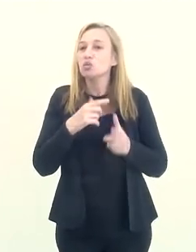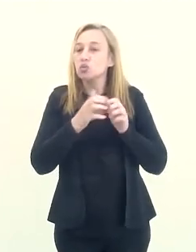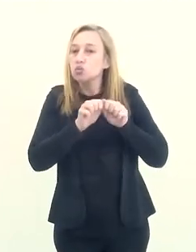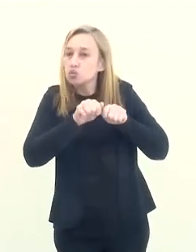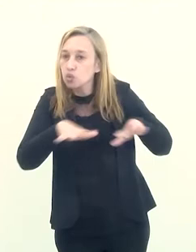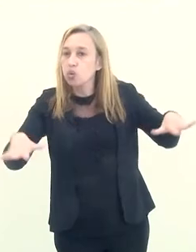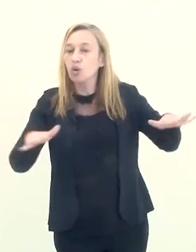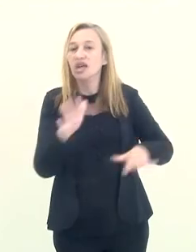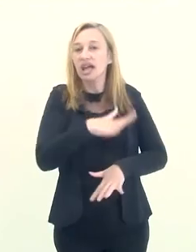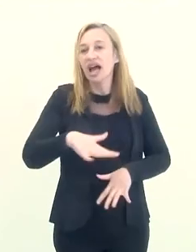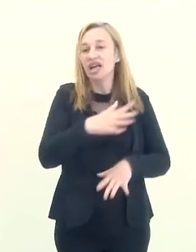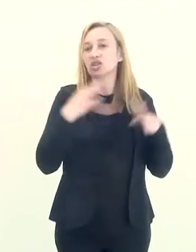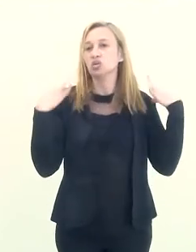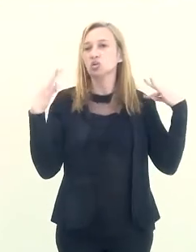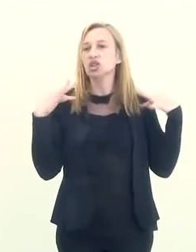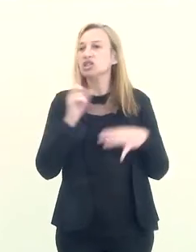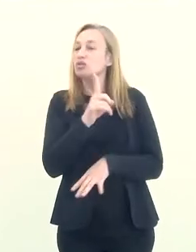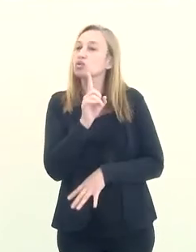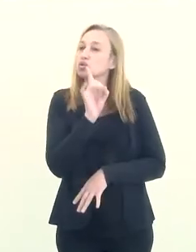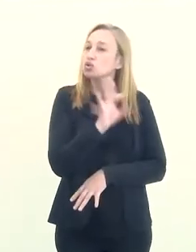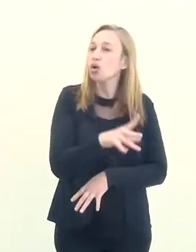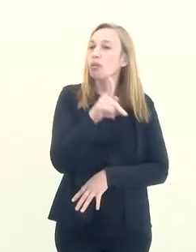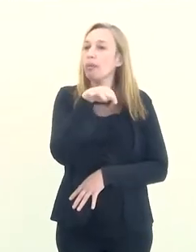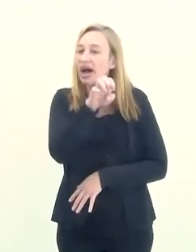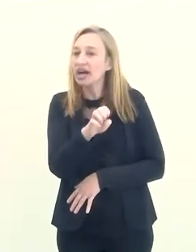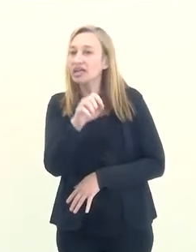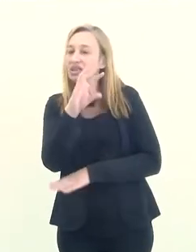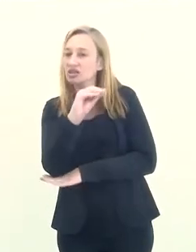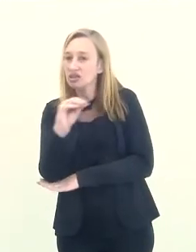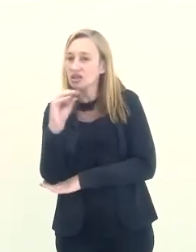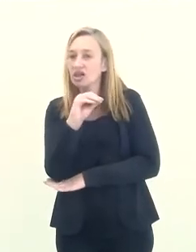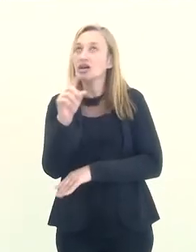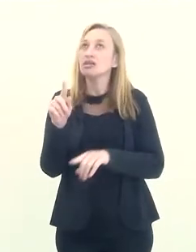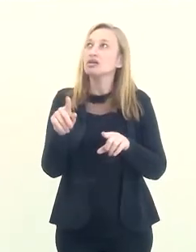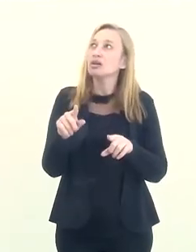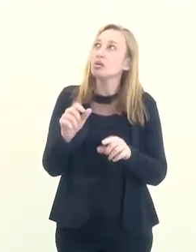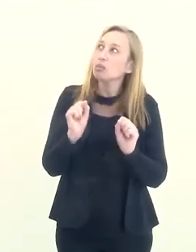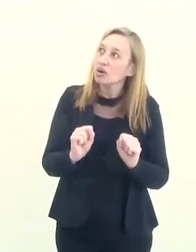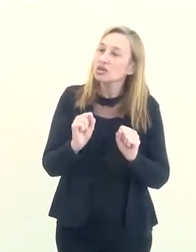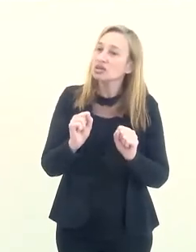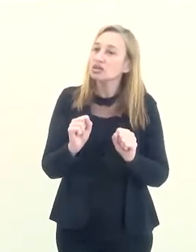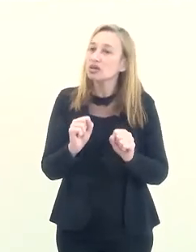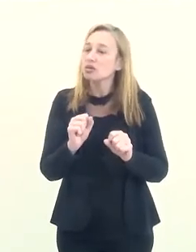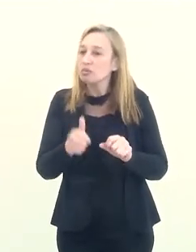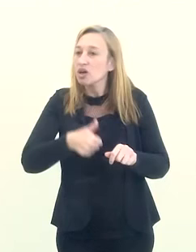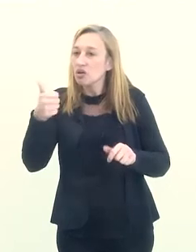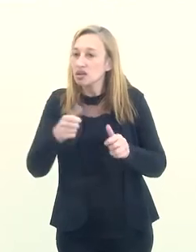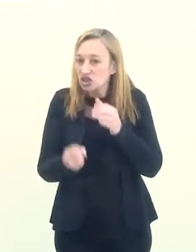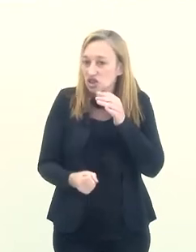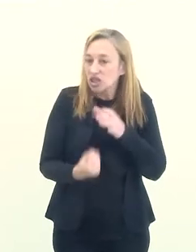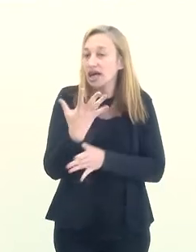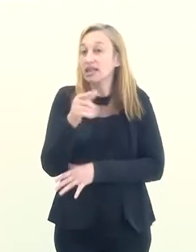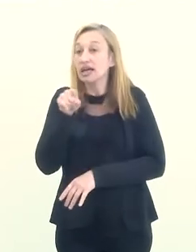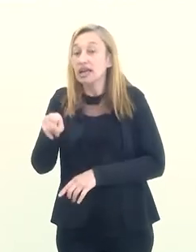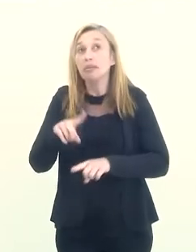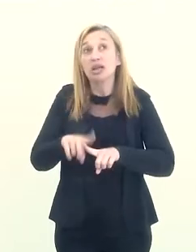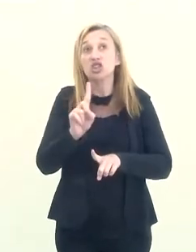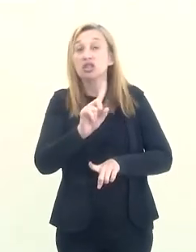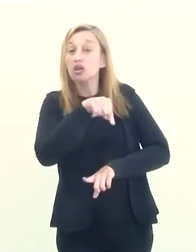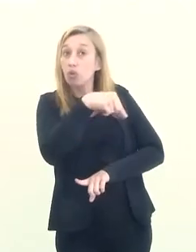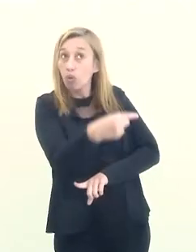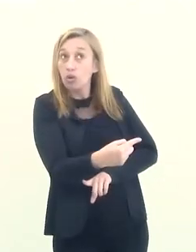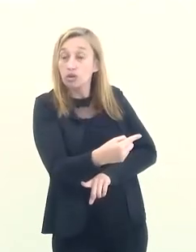área de turismo, não só o Parque dos Dinossauros, talvez seja o maior equipamento que sendo construído ali, mas tem outras